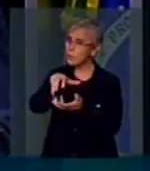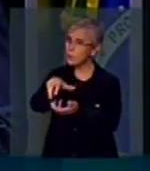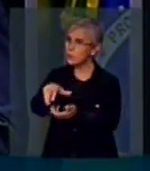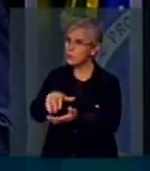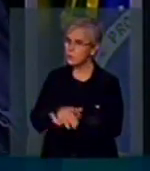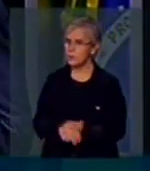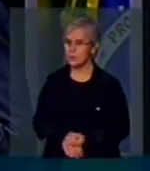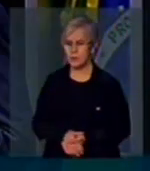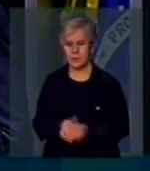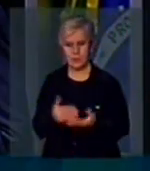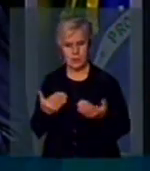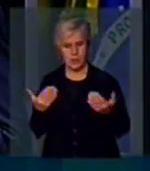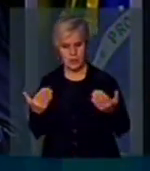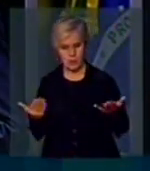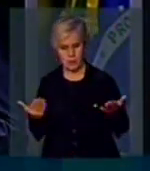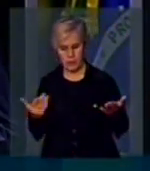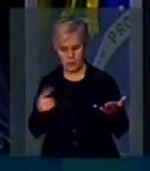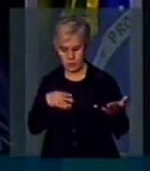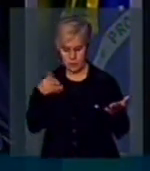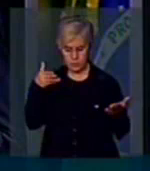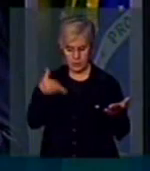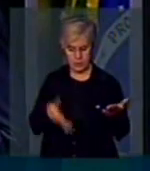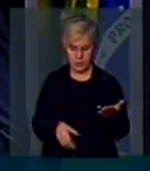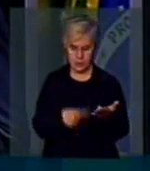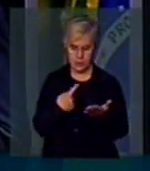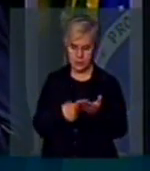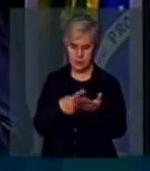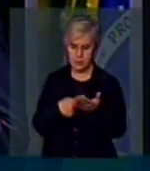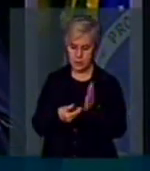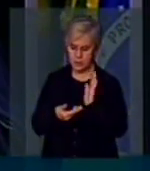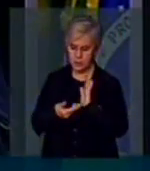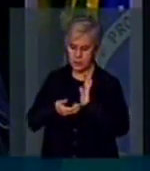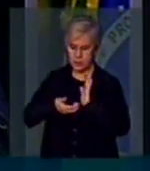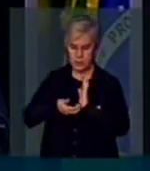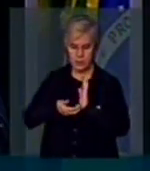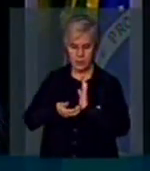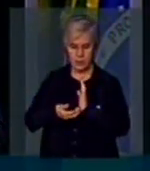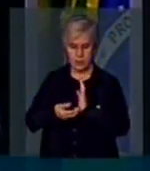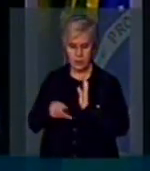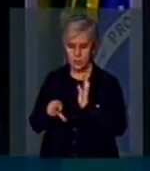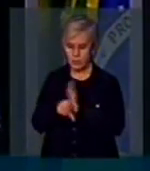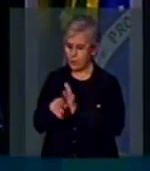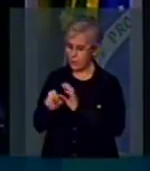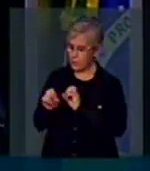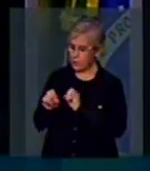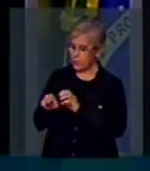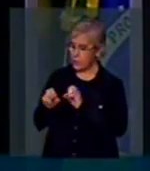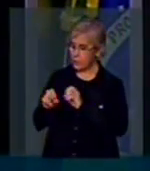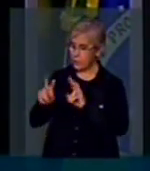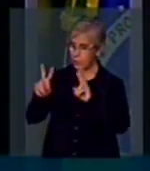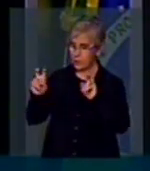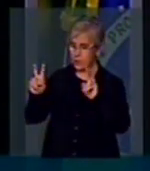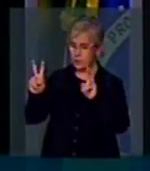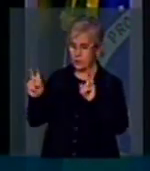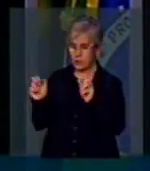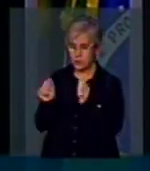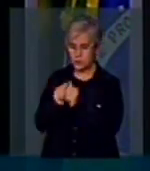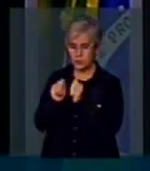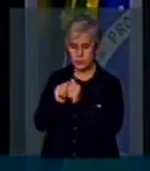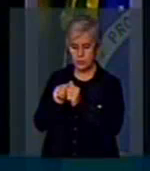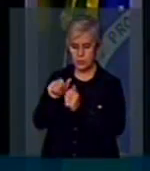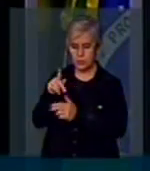Agora, quando entra aqui nessa casa um acordo voltado para a área de educação com a Palestina,